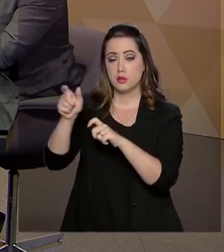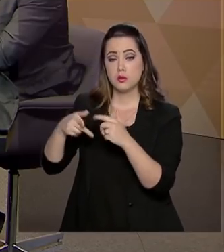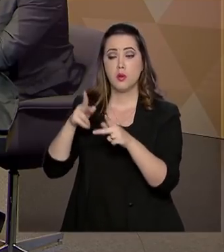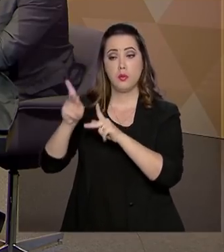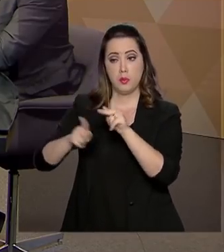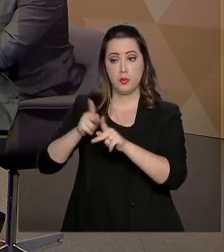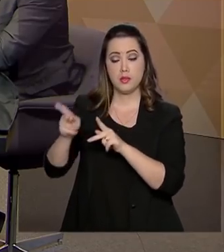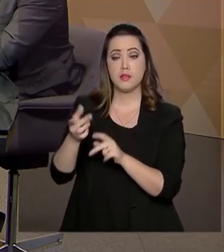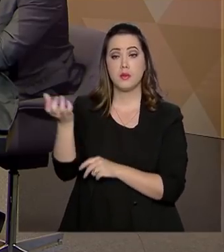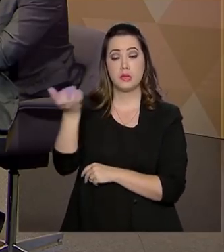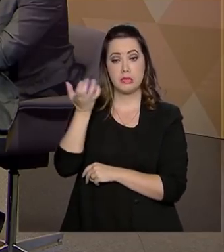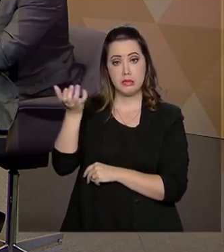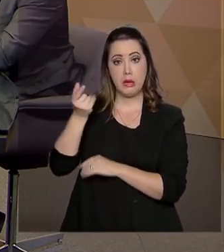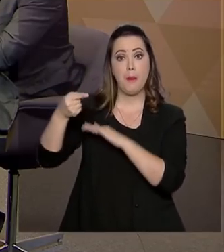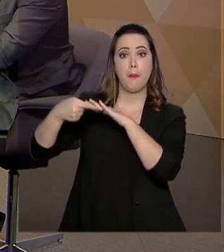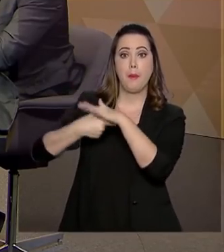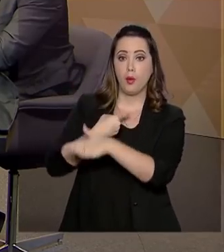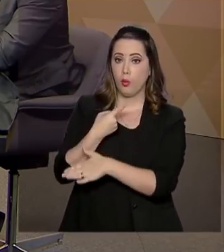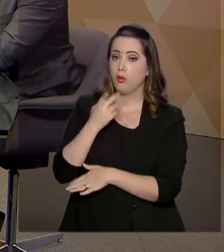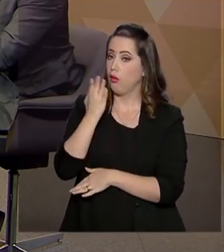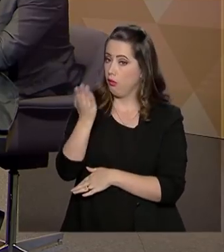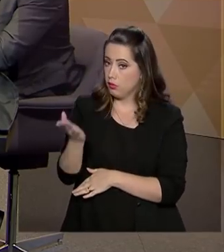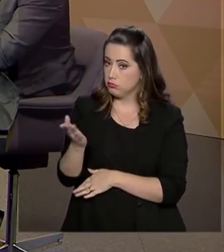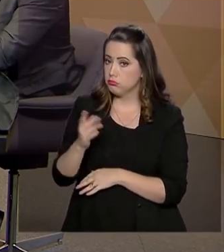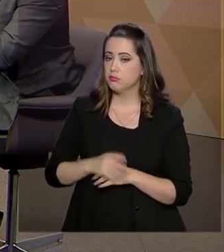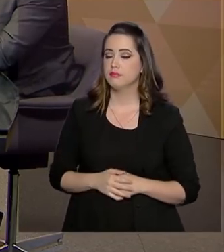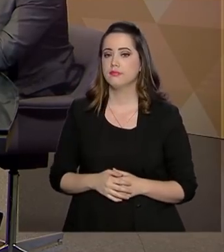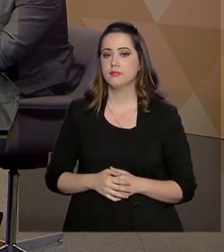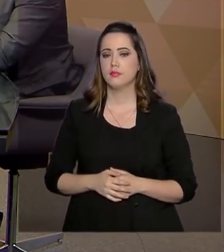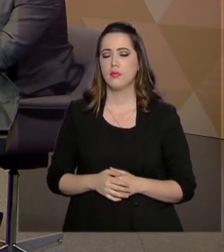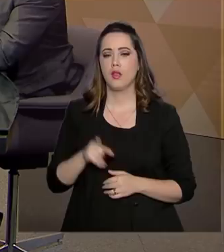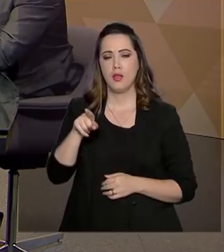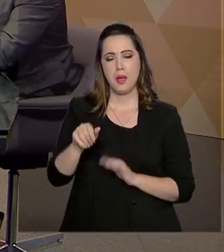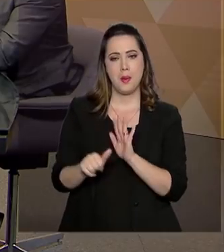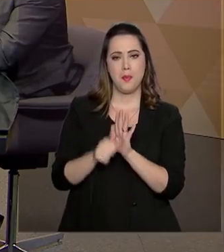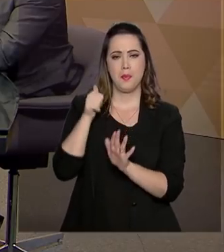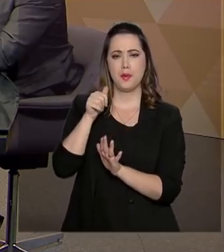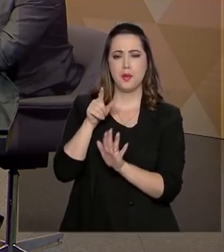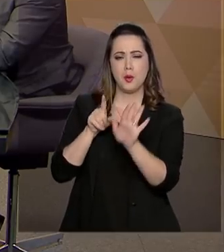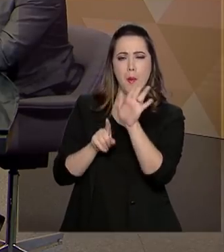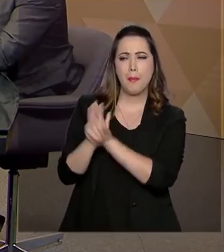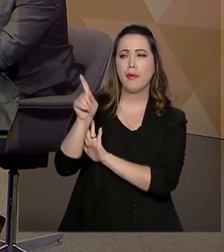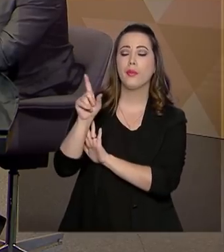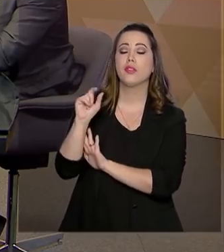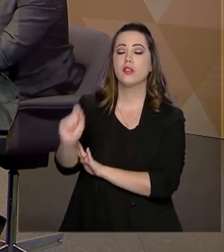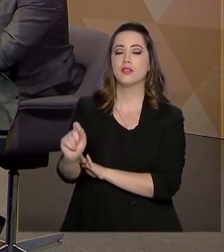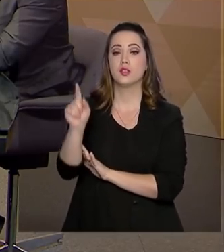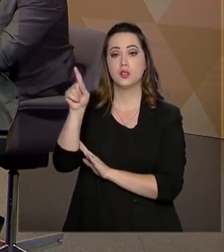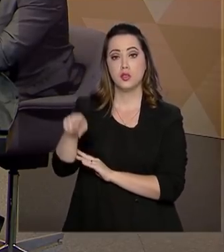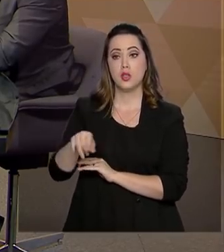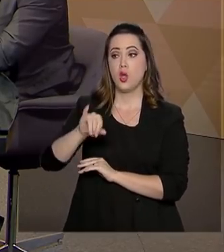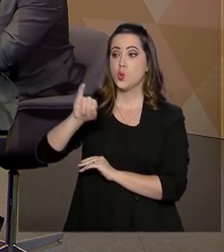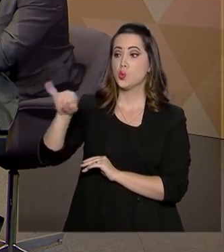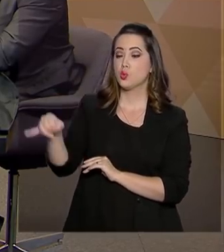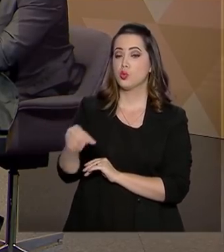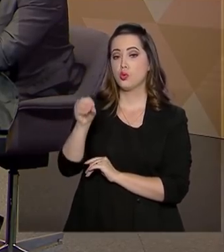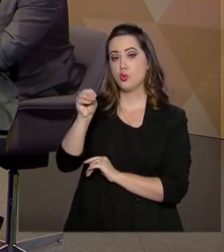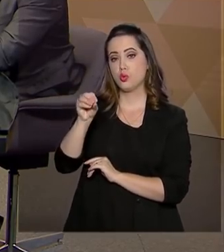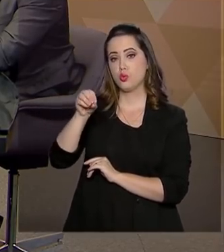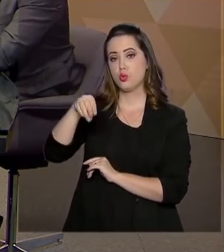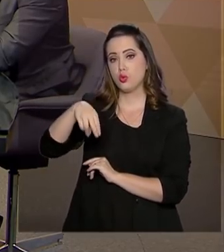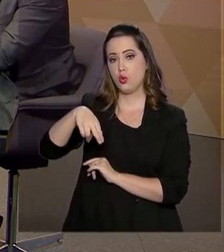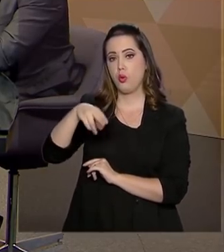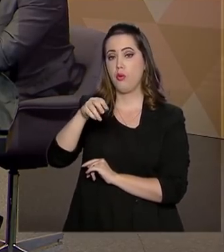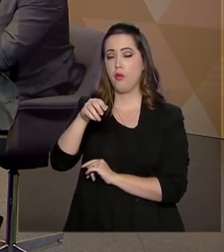população que traz perguntas para o senhor. O primeiro a fazer uma pergunta é o Jonas Cândido. Ele é